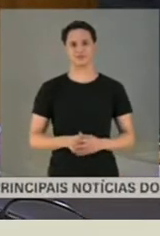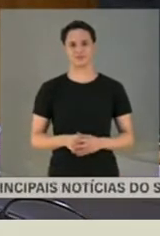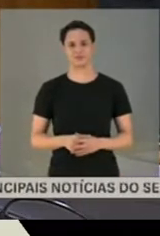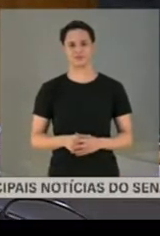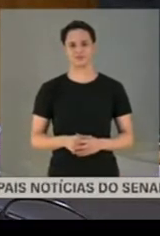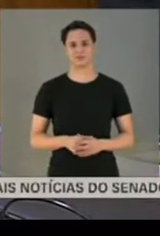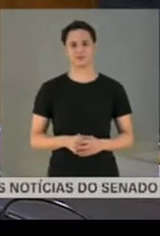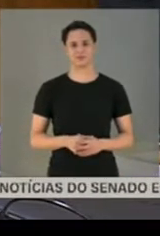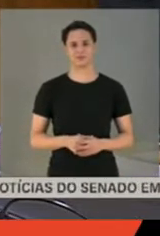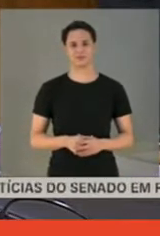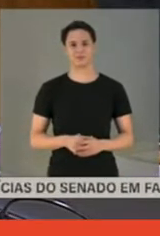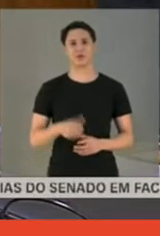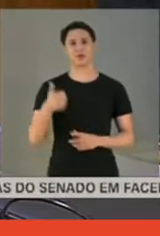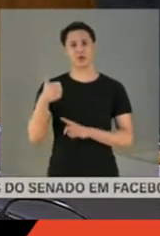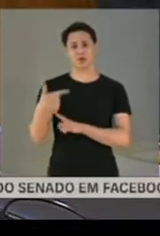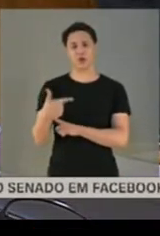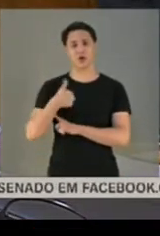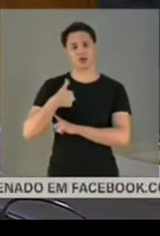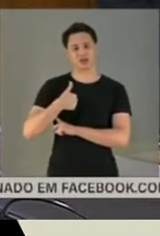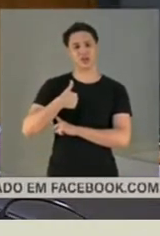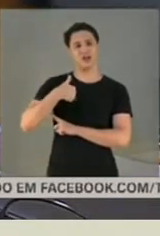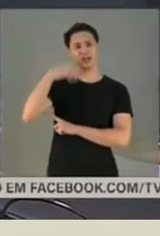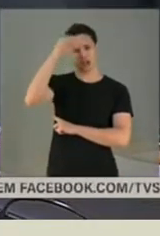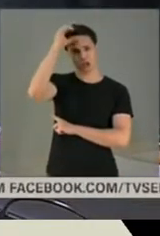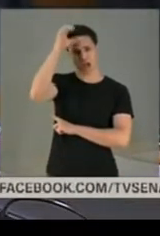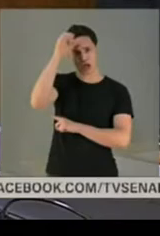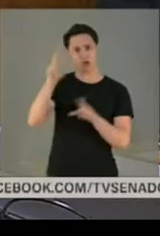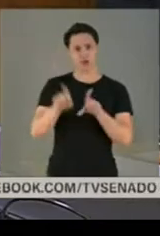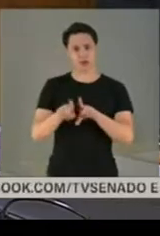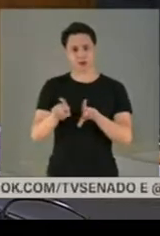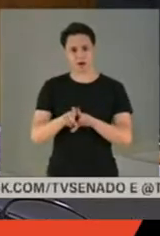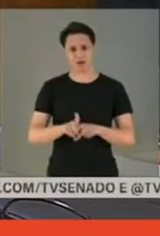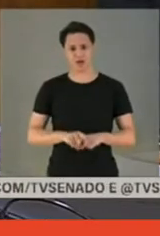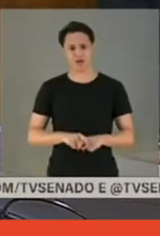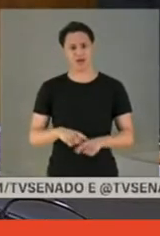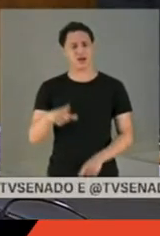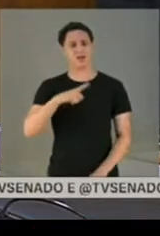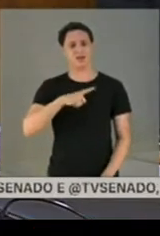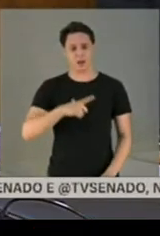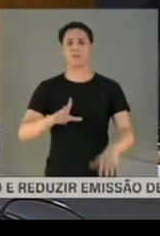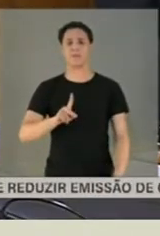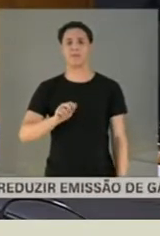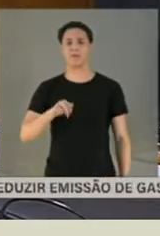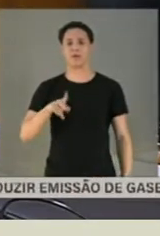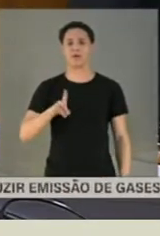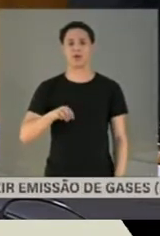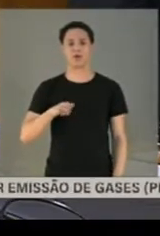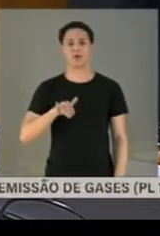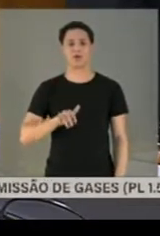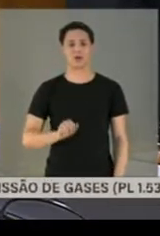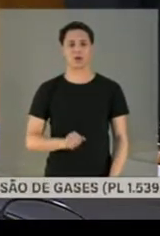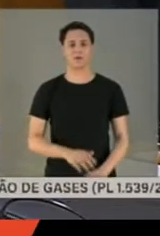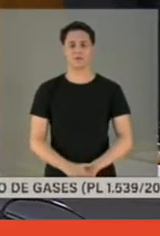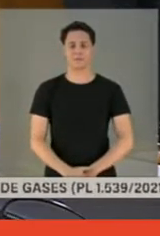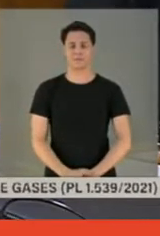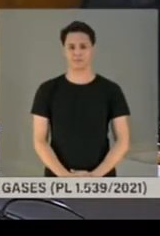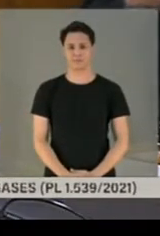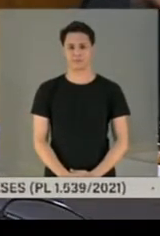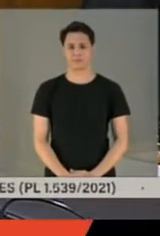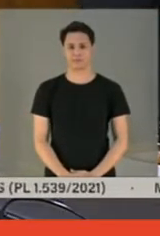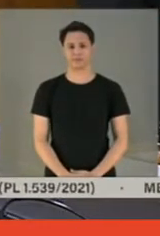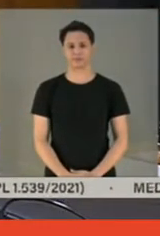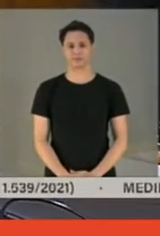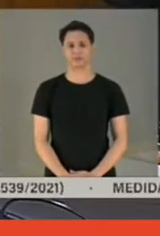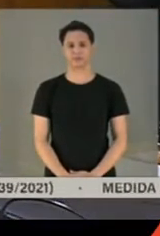12 tios também, e centenas de primos. No decorrer